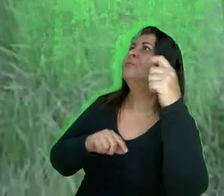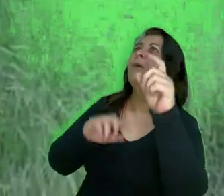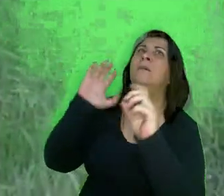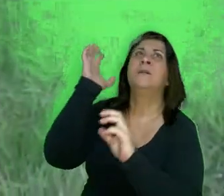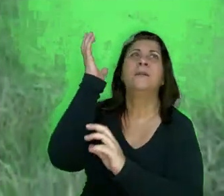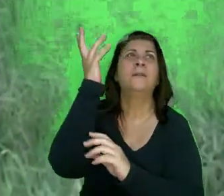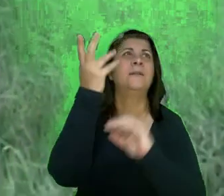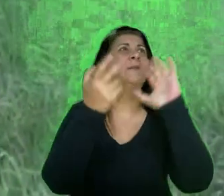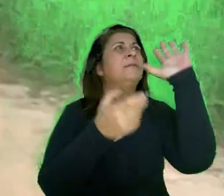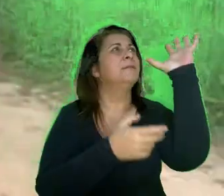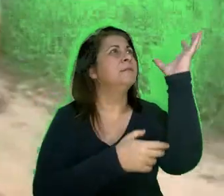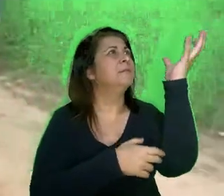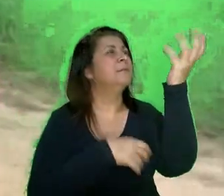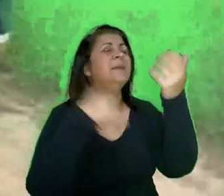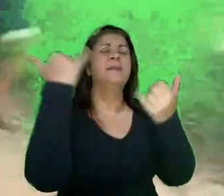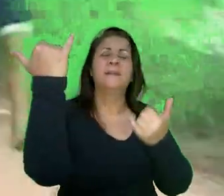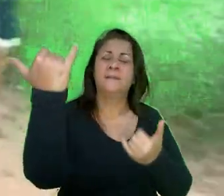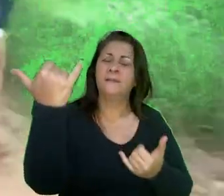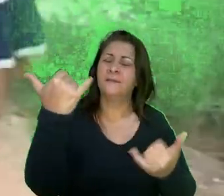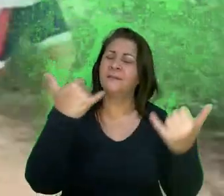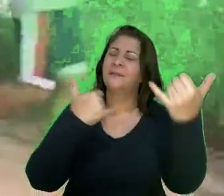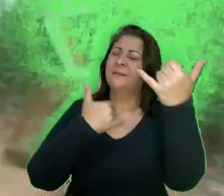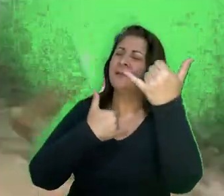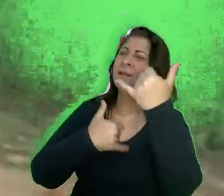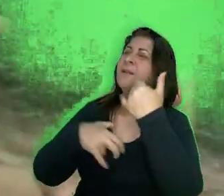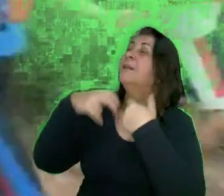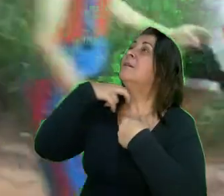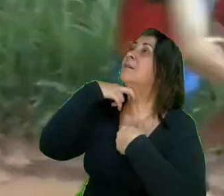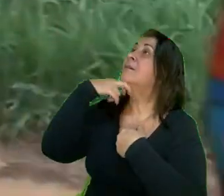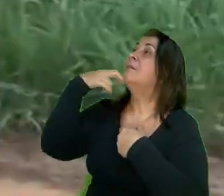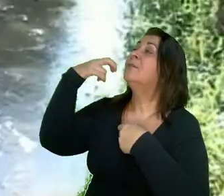Mãe, não me enche o